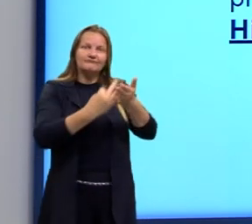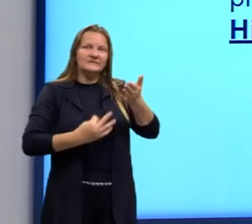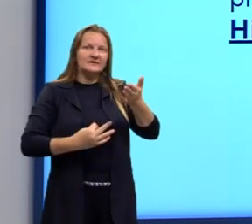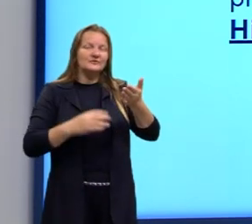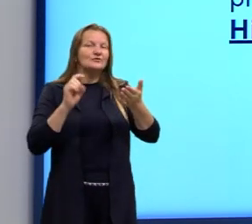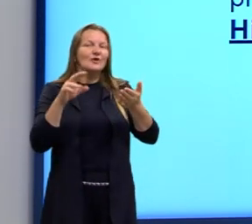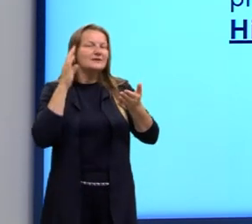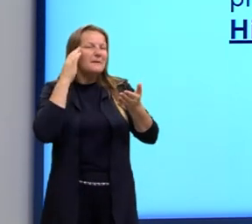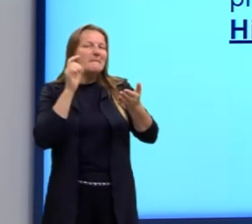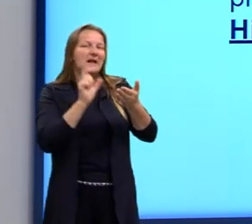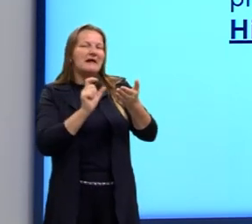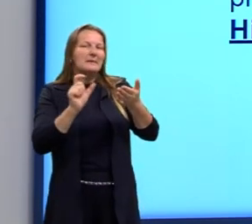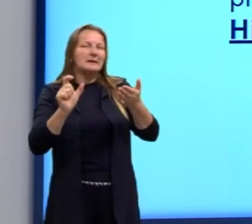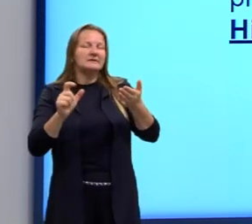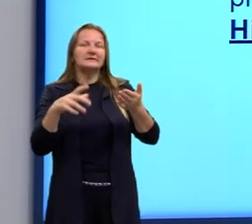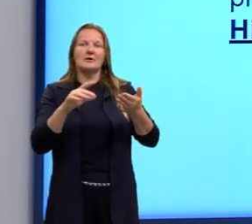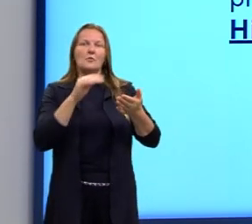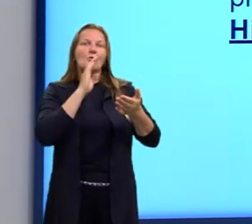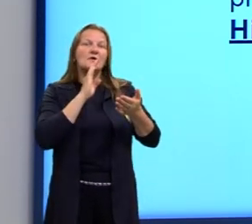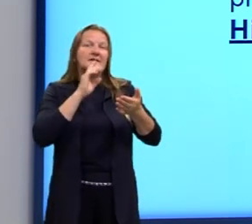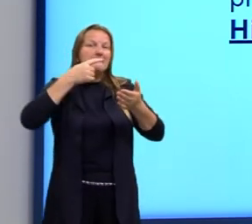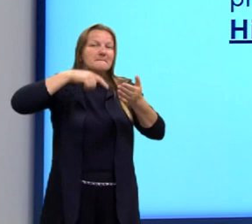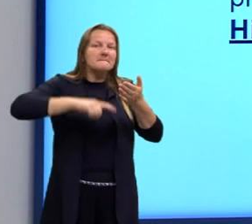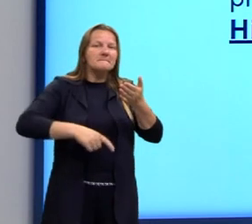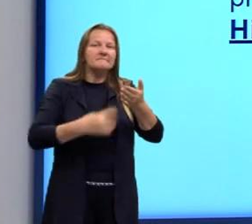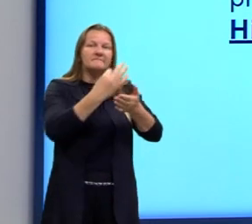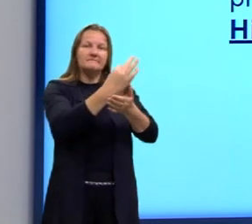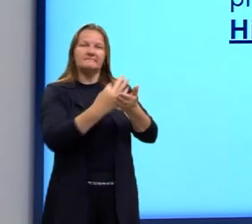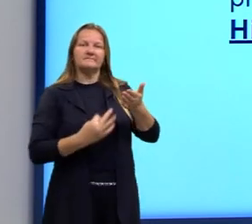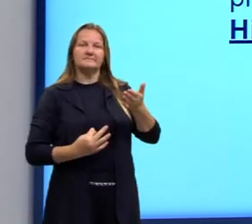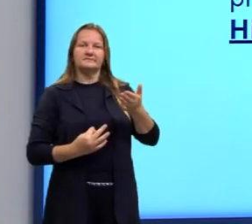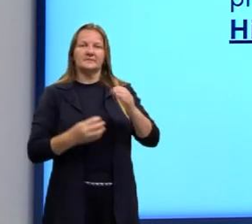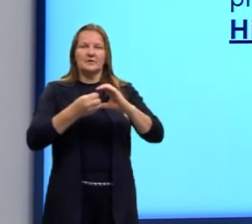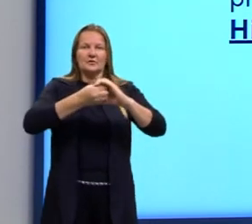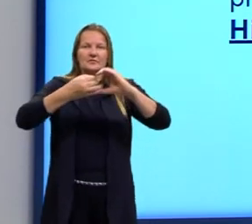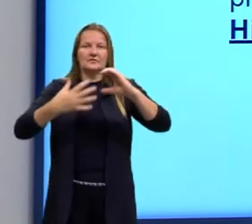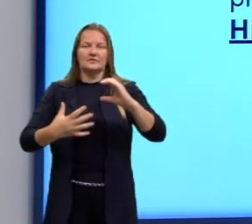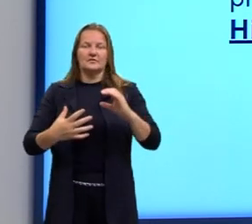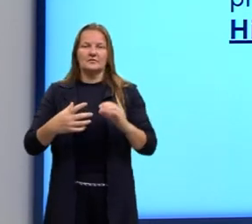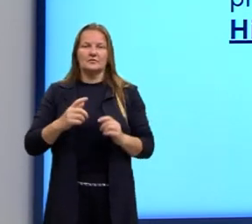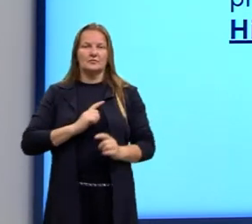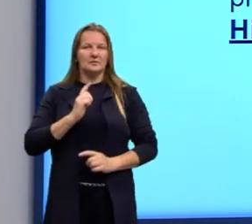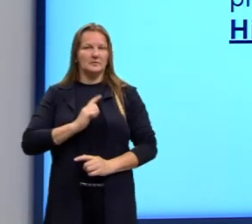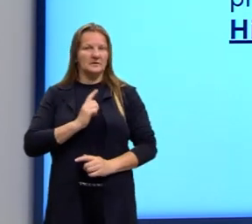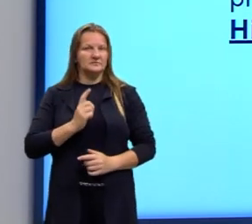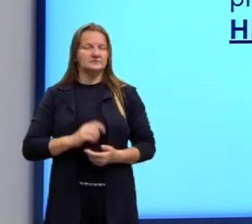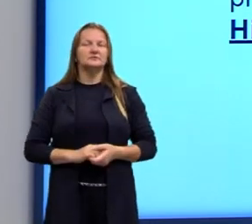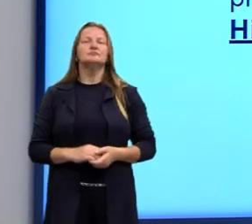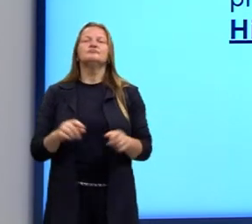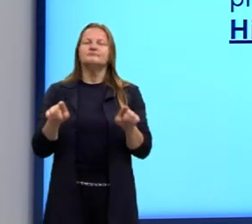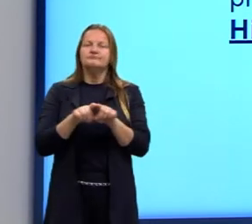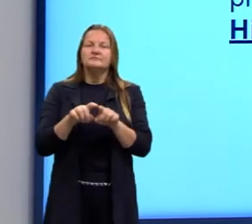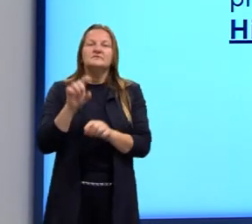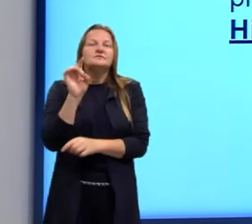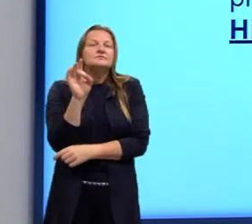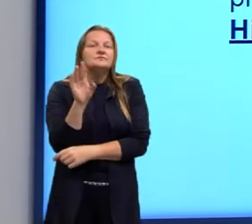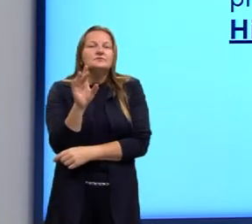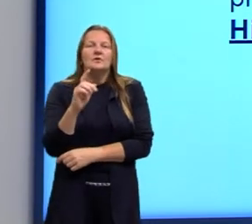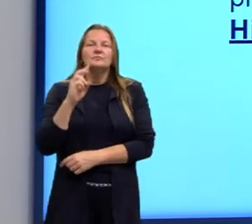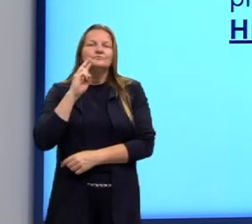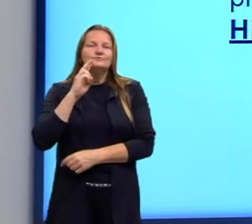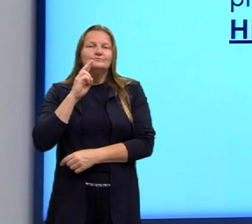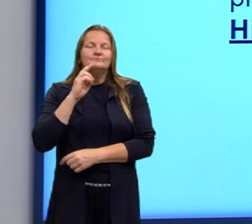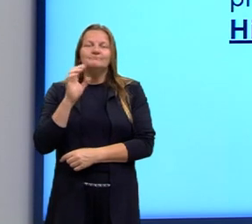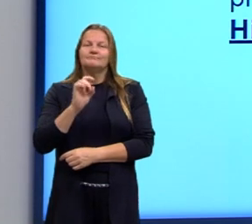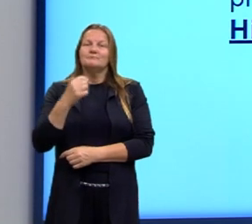basta você saber as características gramaticais, ou apenas vocabulário, mas você